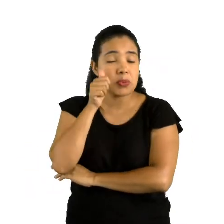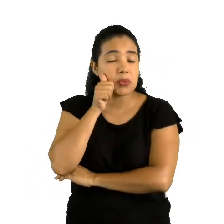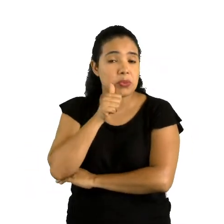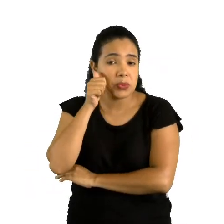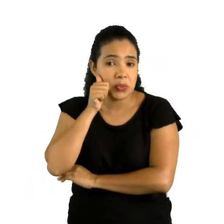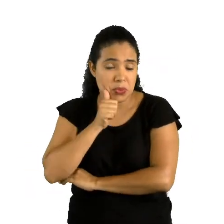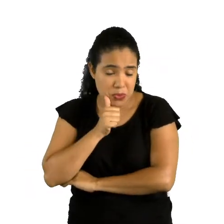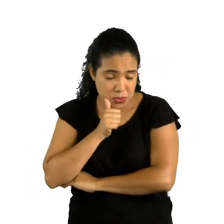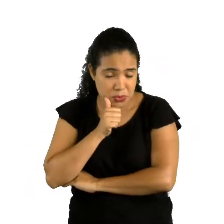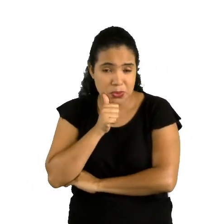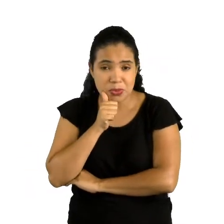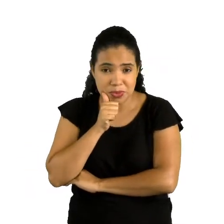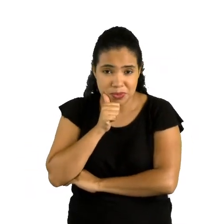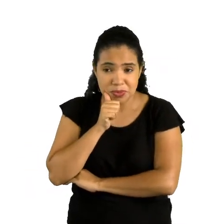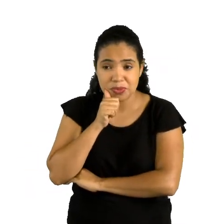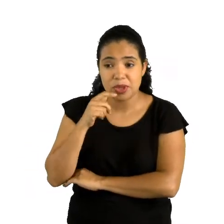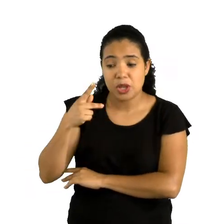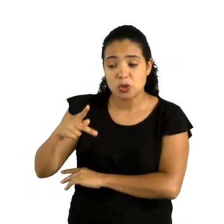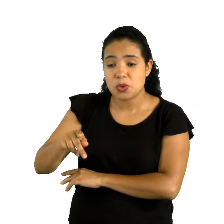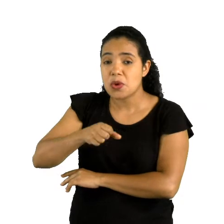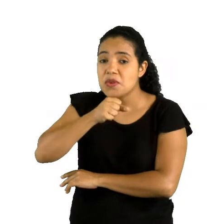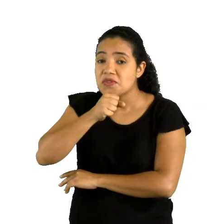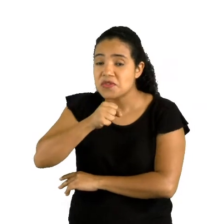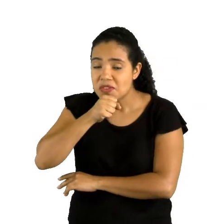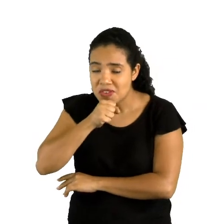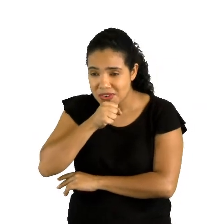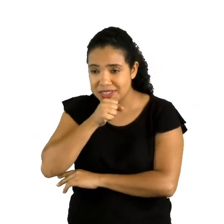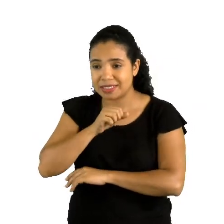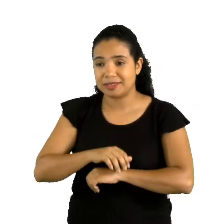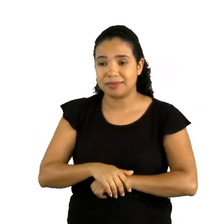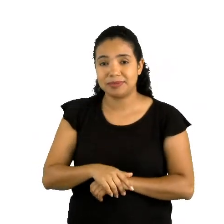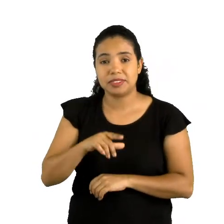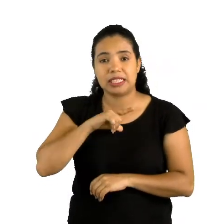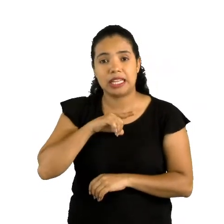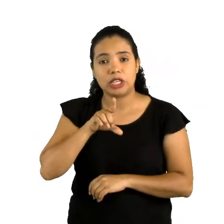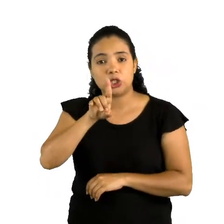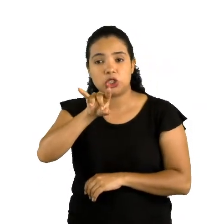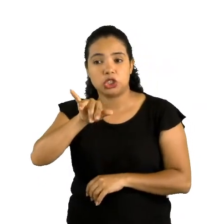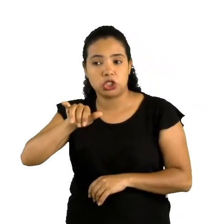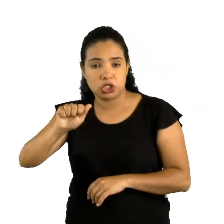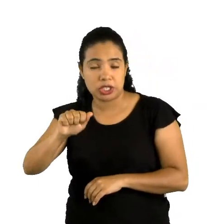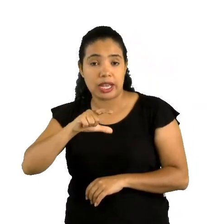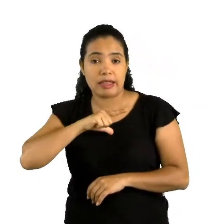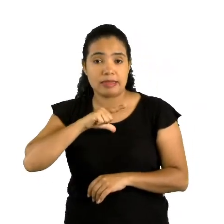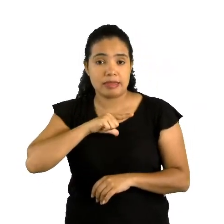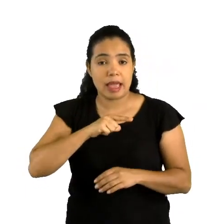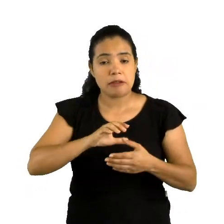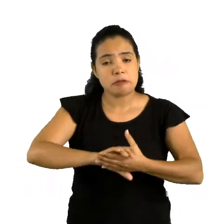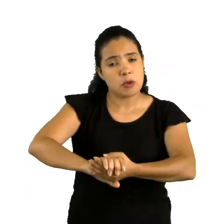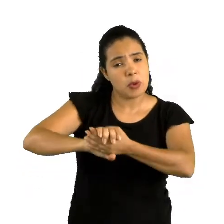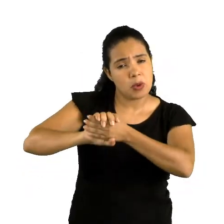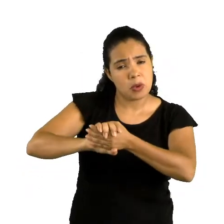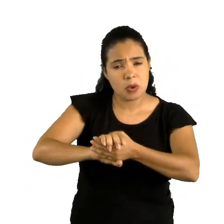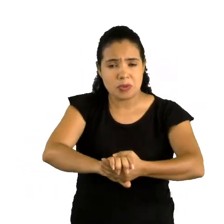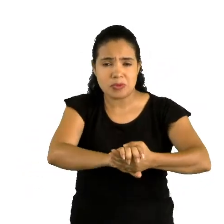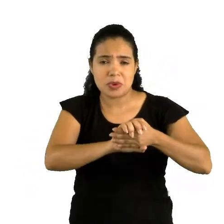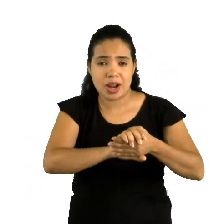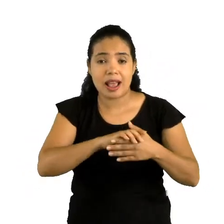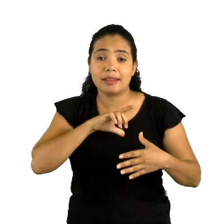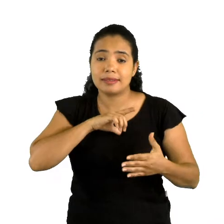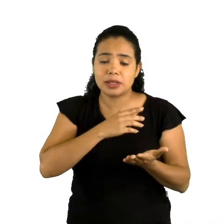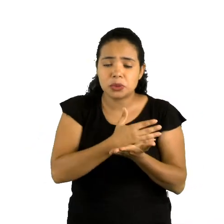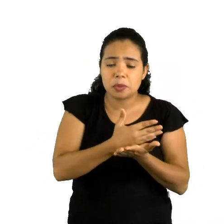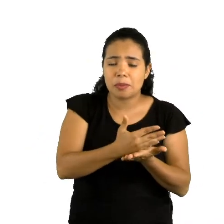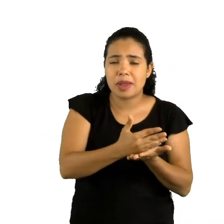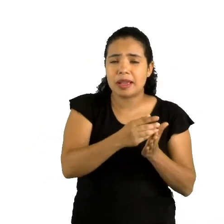para a sua avó. Olha lá, tem a data, tem o comprimento, tem o início da